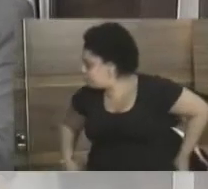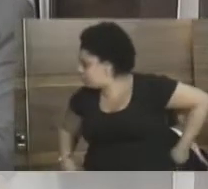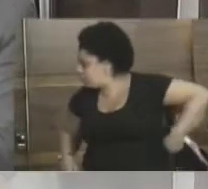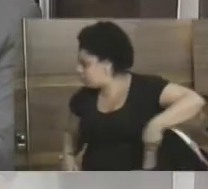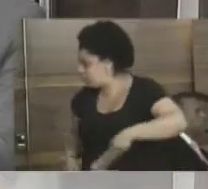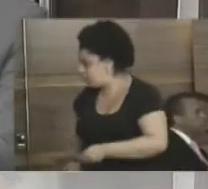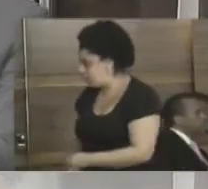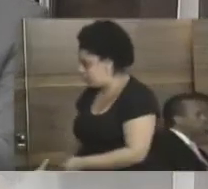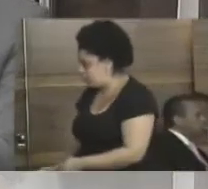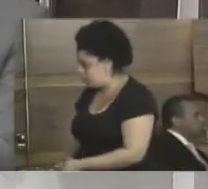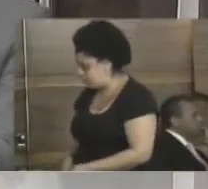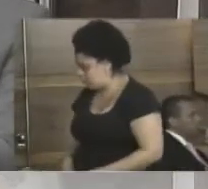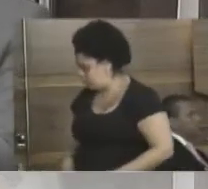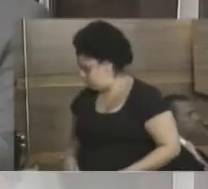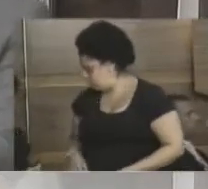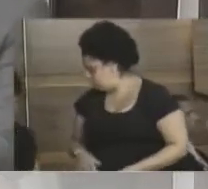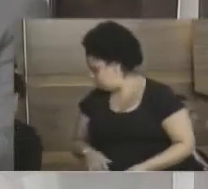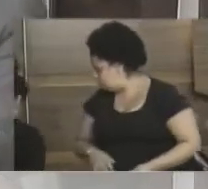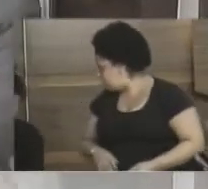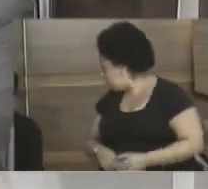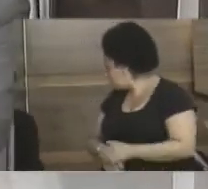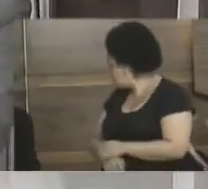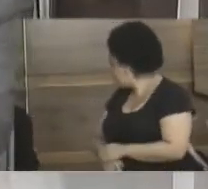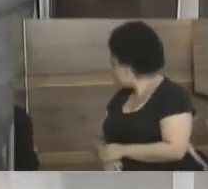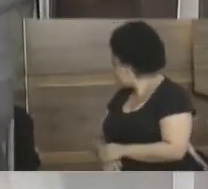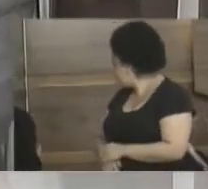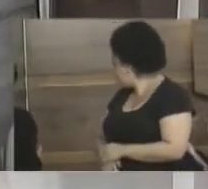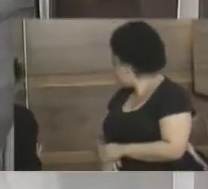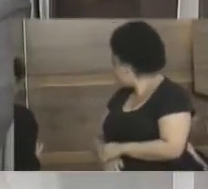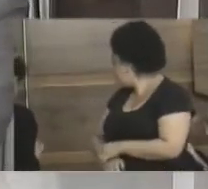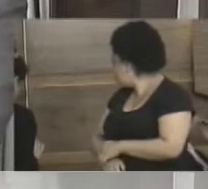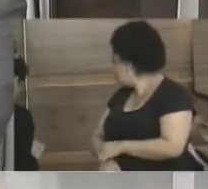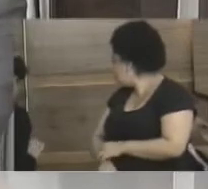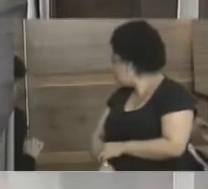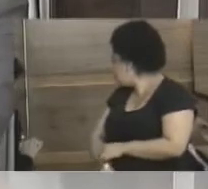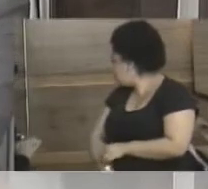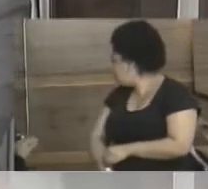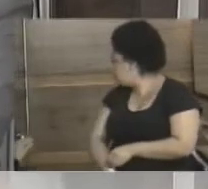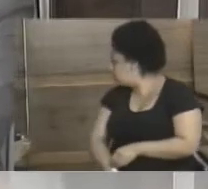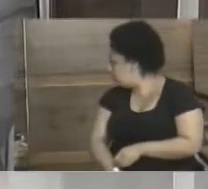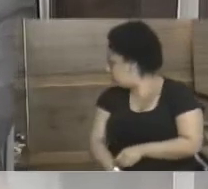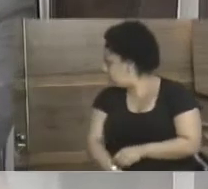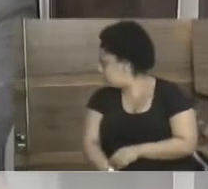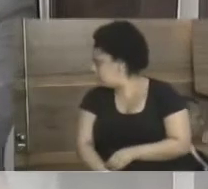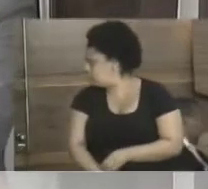através da... Engraçado que é através de agora, através de uma ordem de serviço, a ordem de serviço